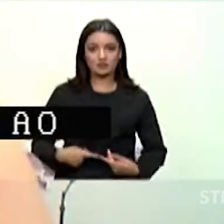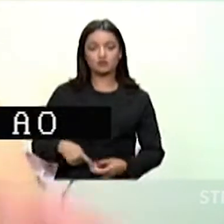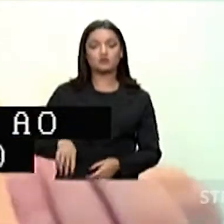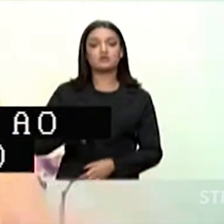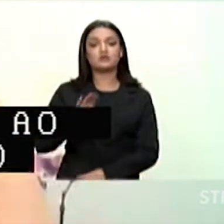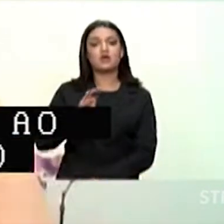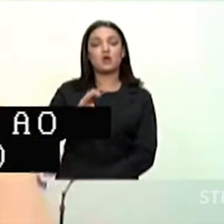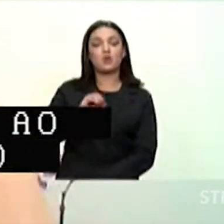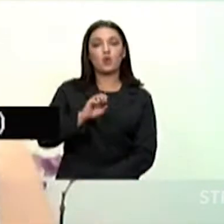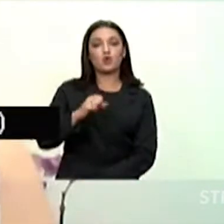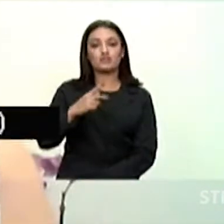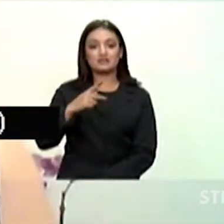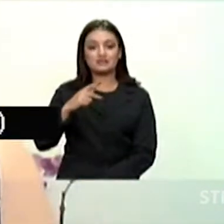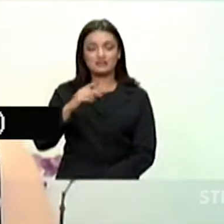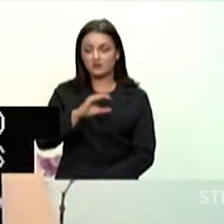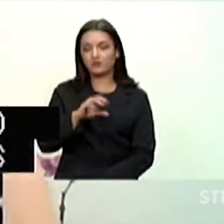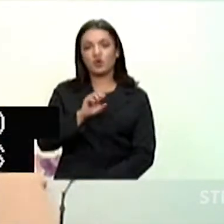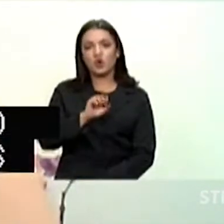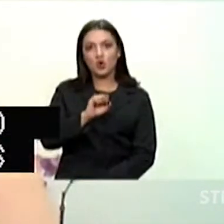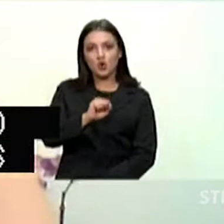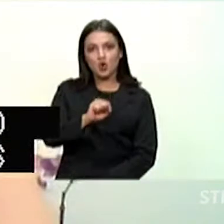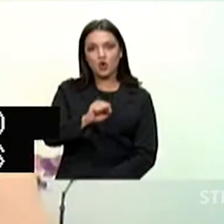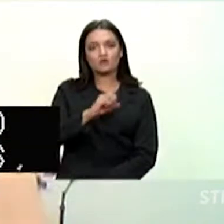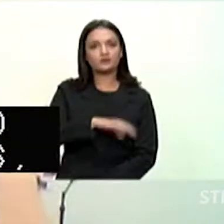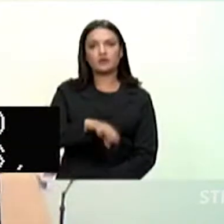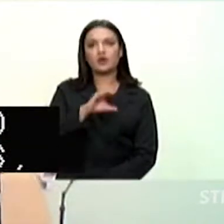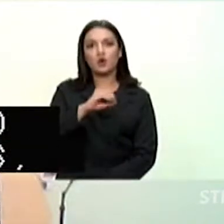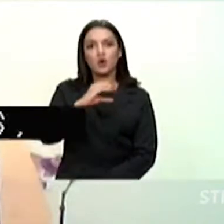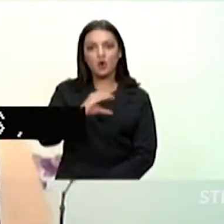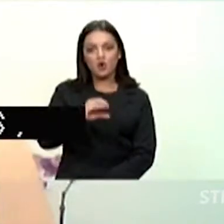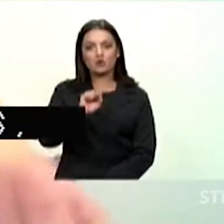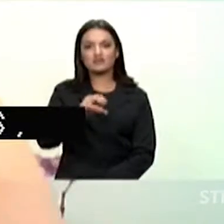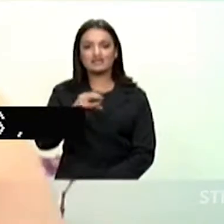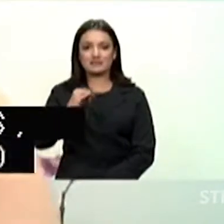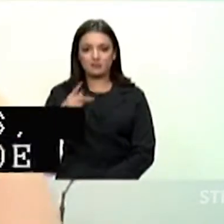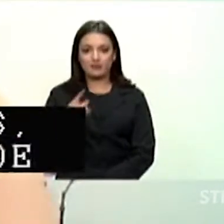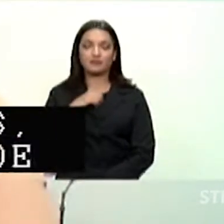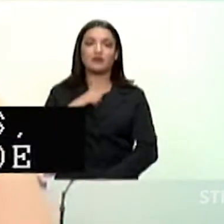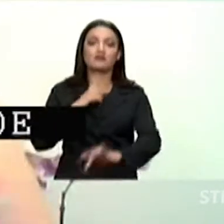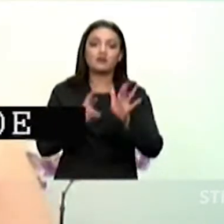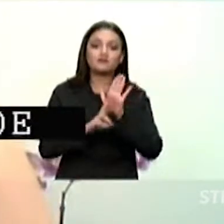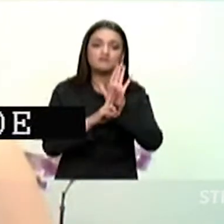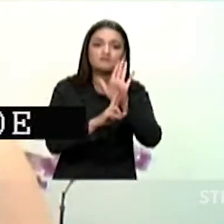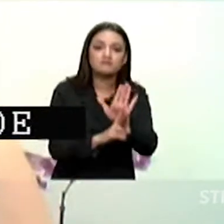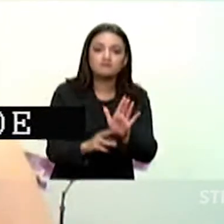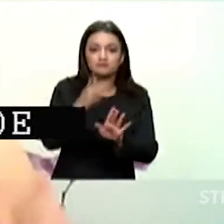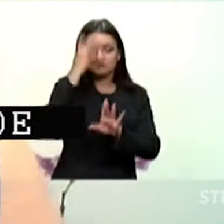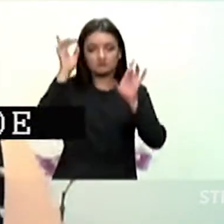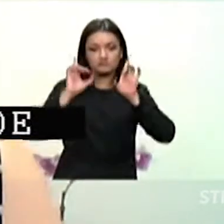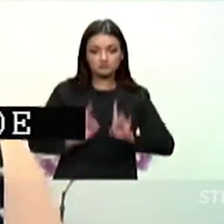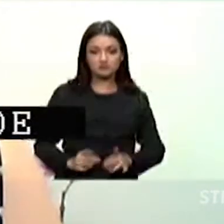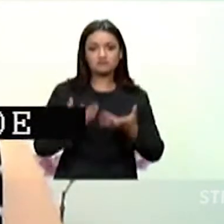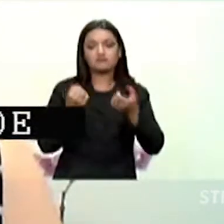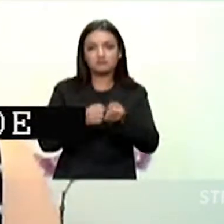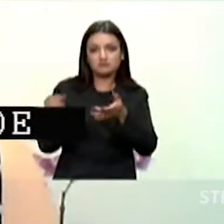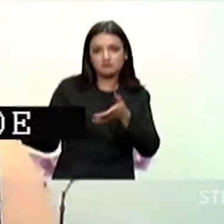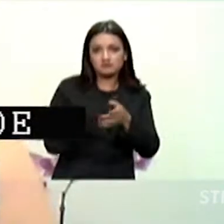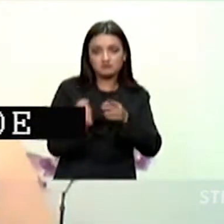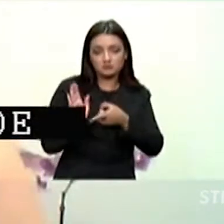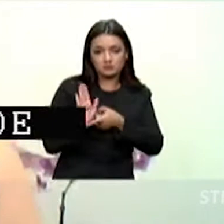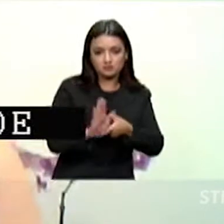discussão sobre os direitos das pessoas com deficiência no plano nacional e internacional, que foi admitida como amigos cura e na presente ação.